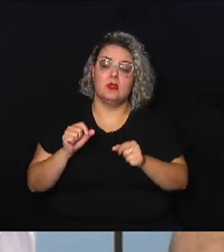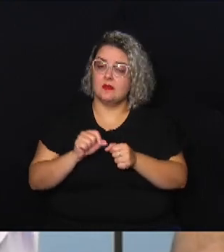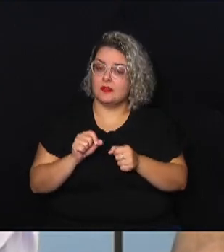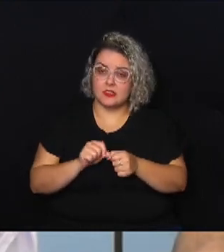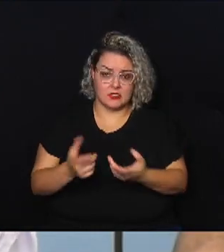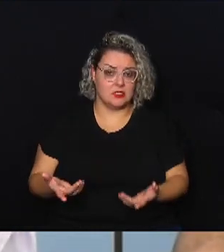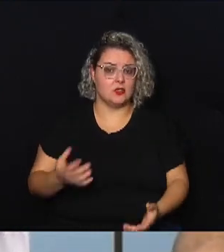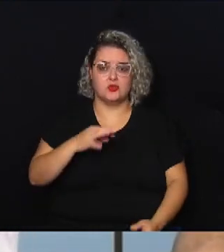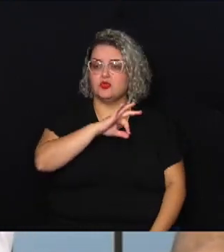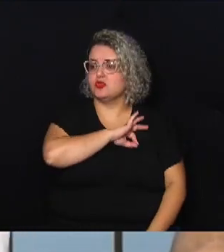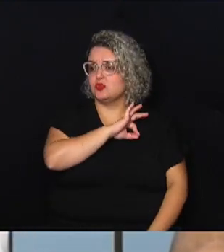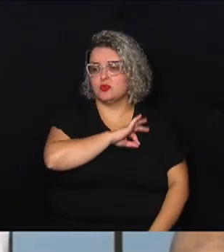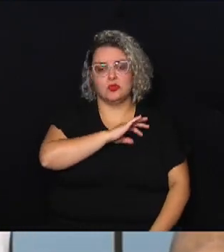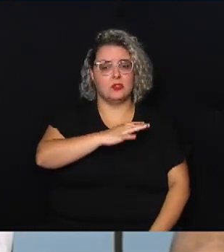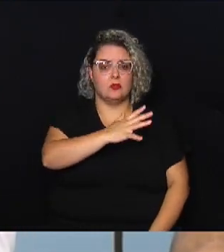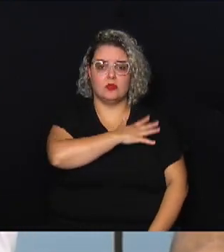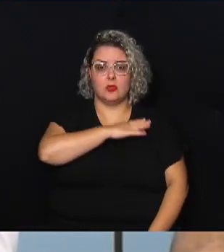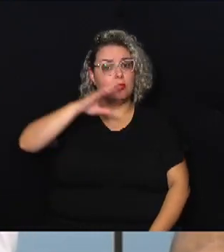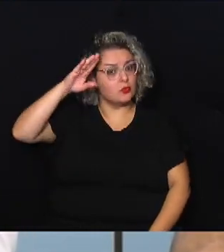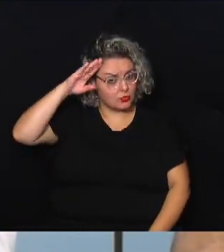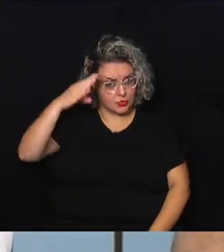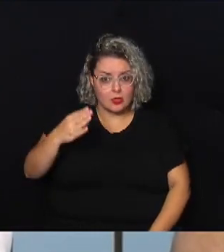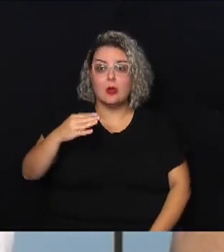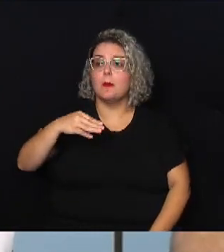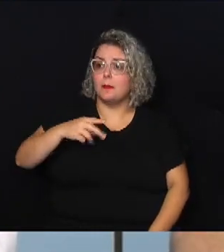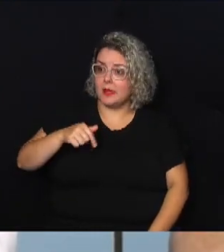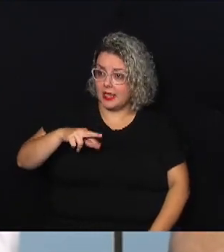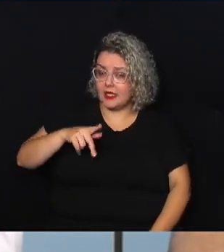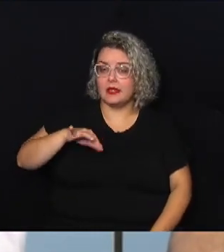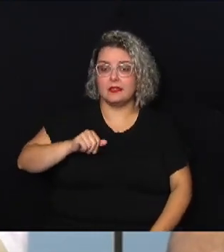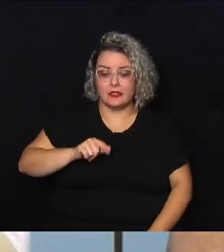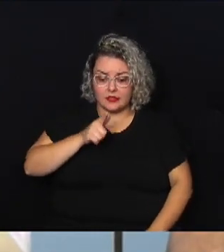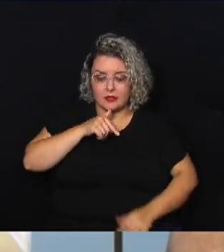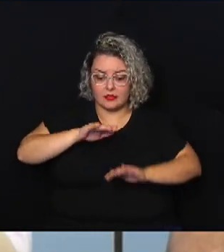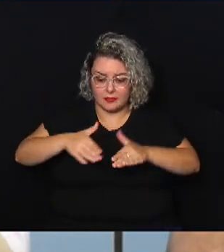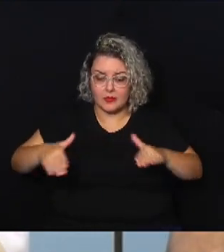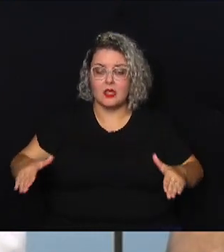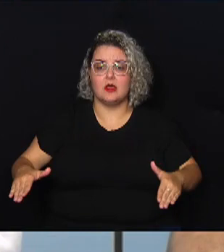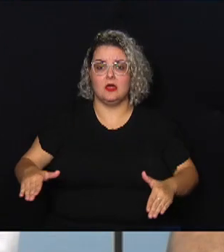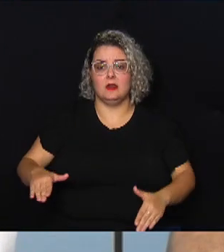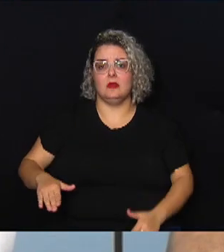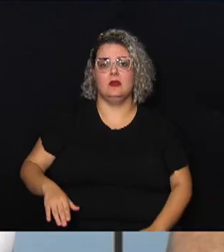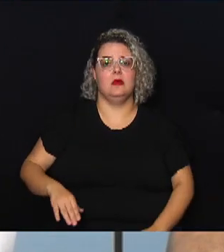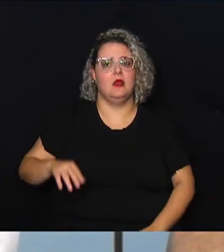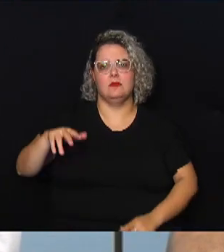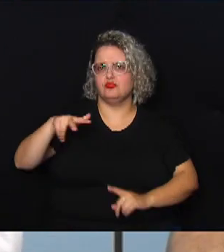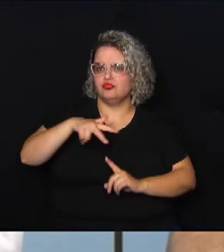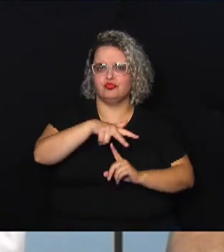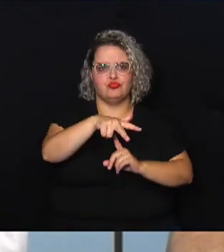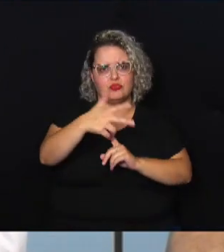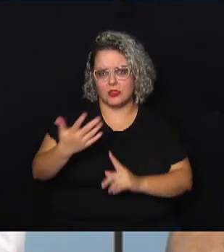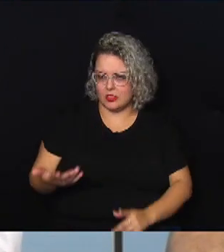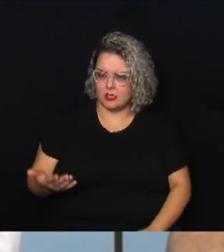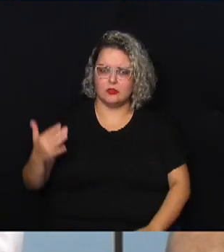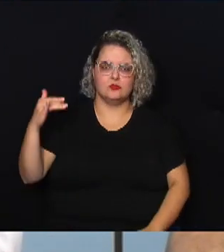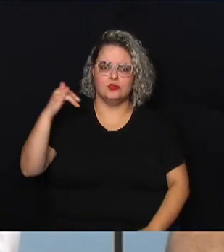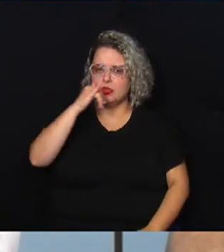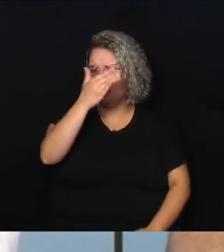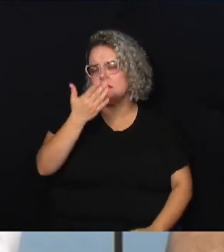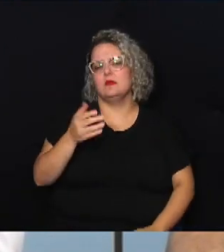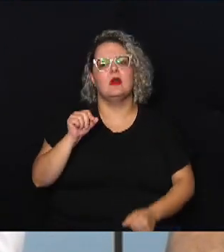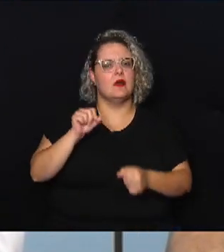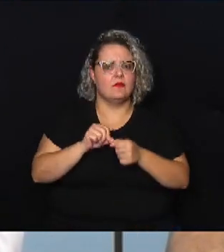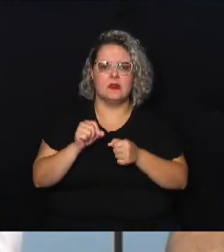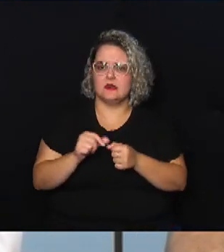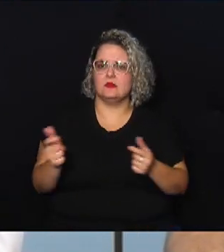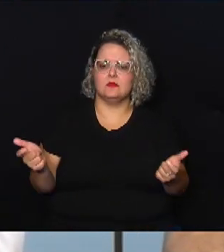os policiais militares do exército marinha da aeronáutica também estão lá então o que todos puderem fazer vai ser feito para minimizar